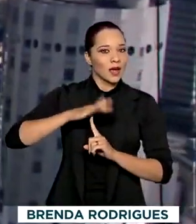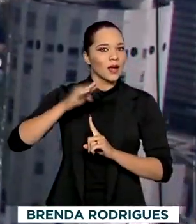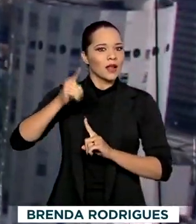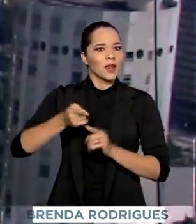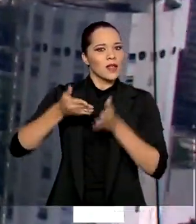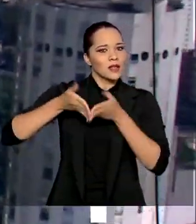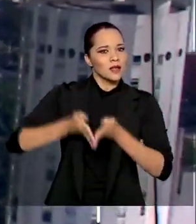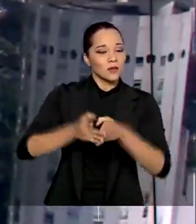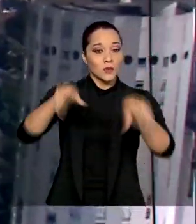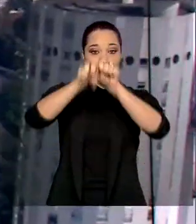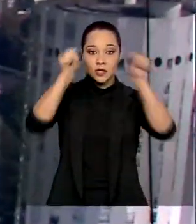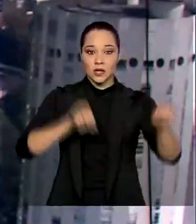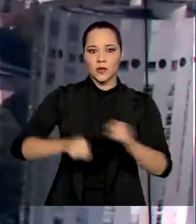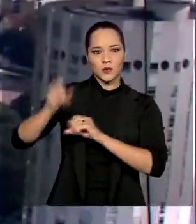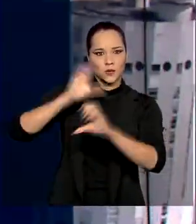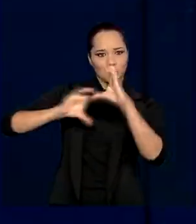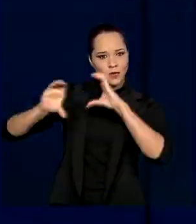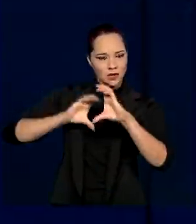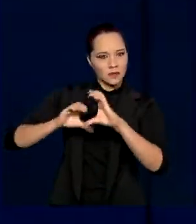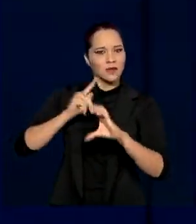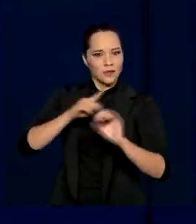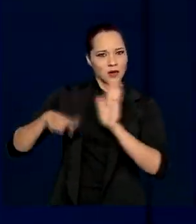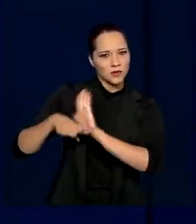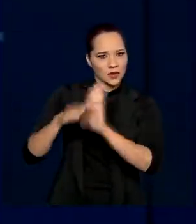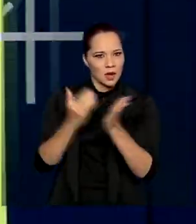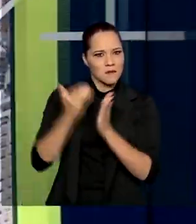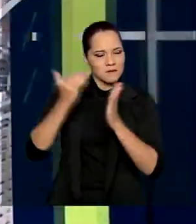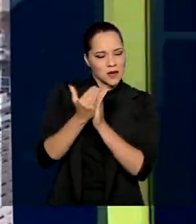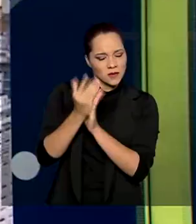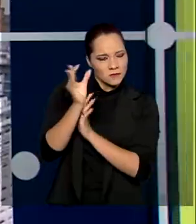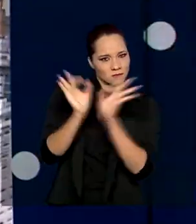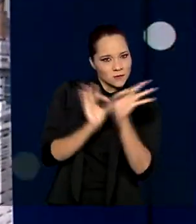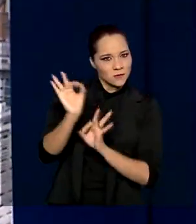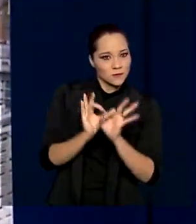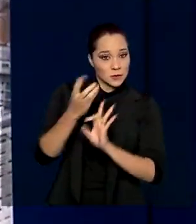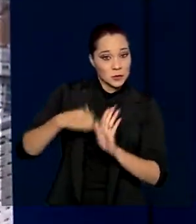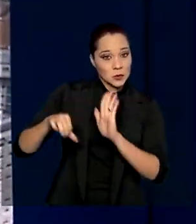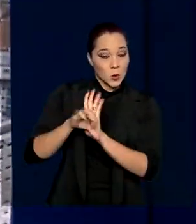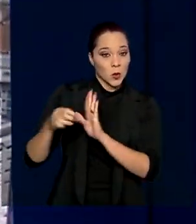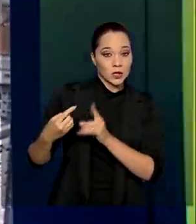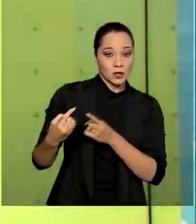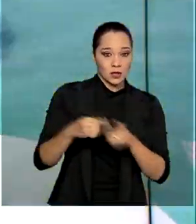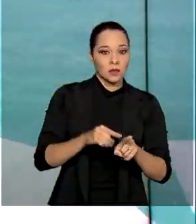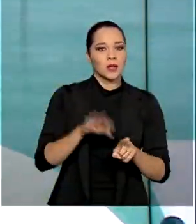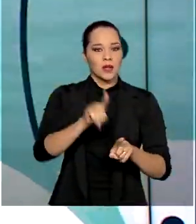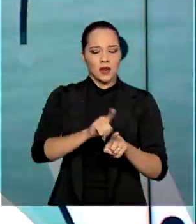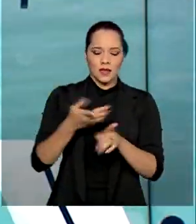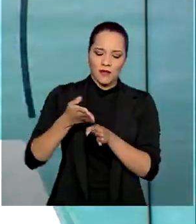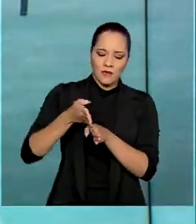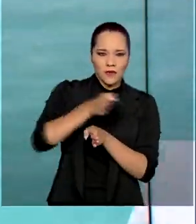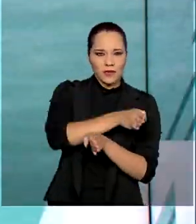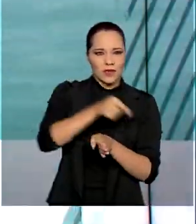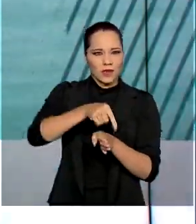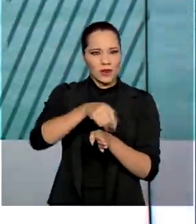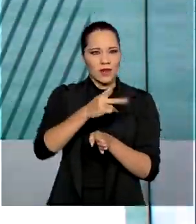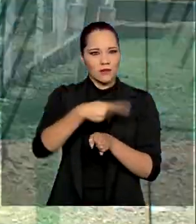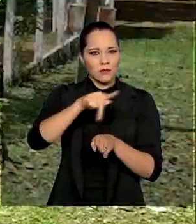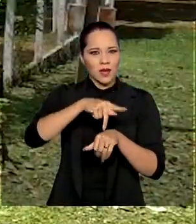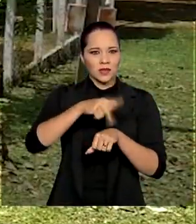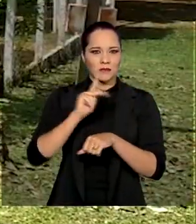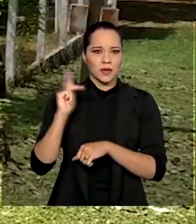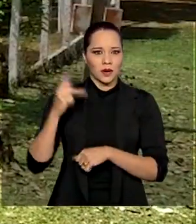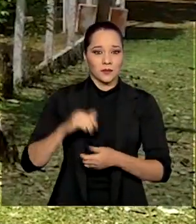náutica com sistema de comunicação que vai fortalecer o combate ao crime organizado na fronteira com o Paraguai. A base